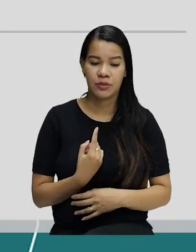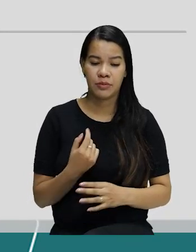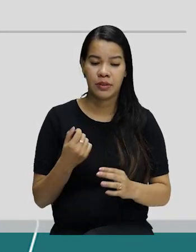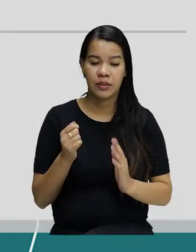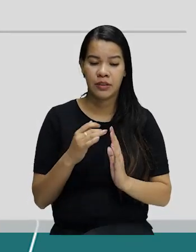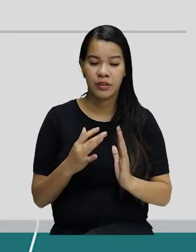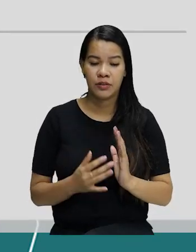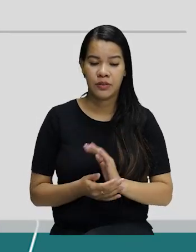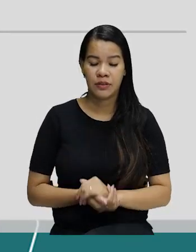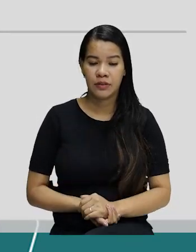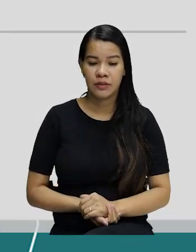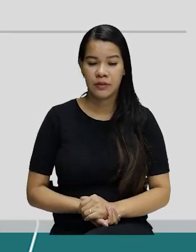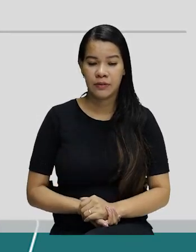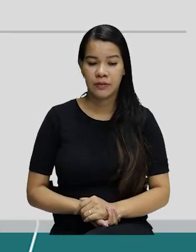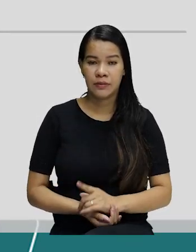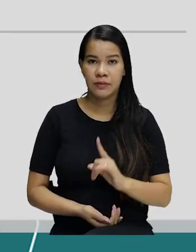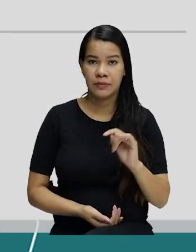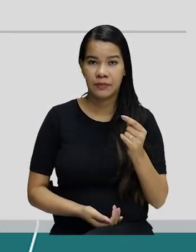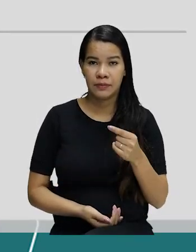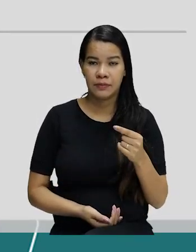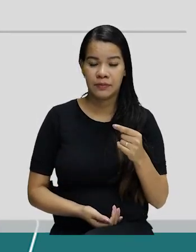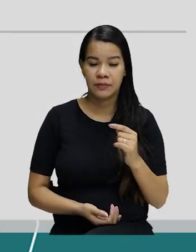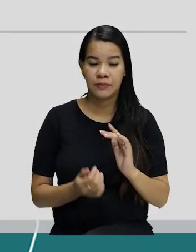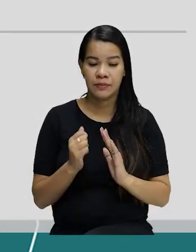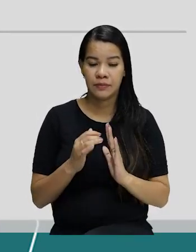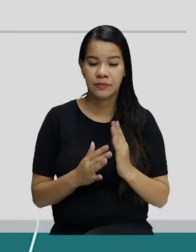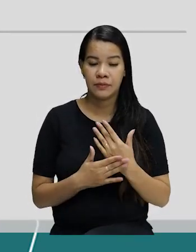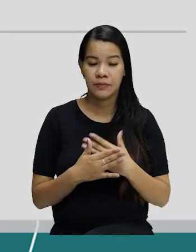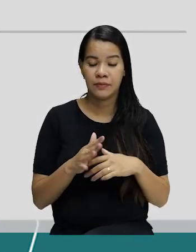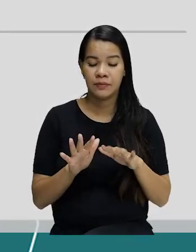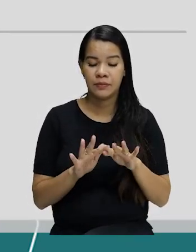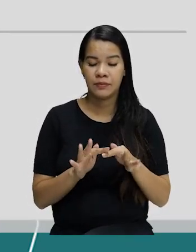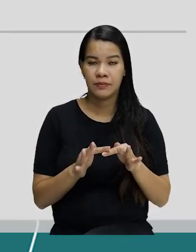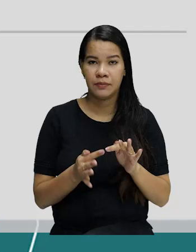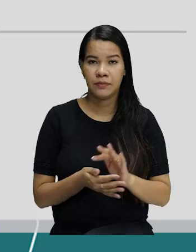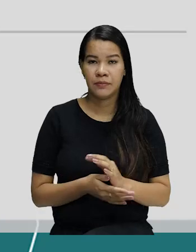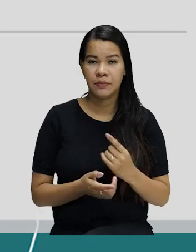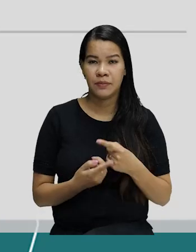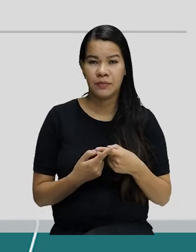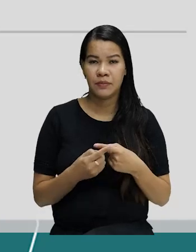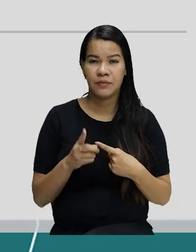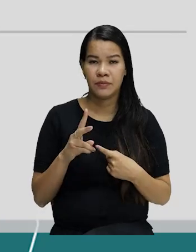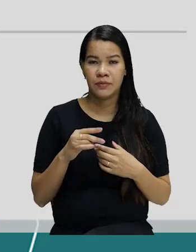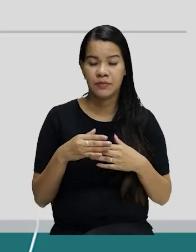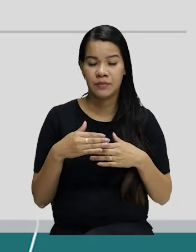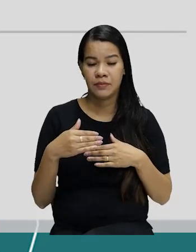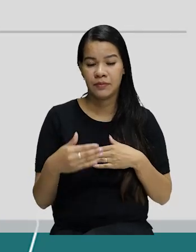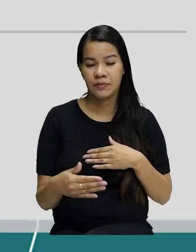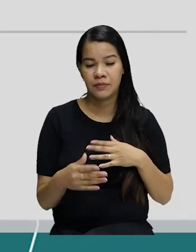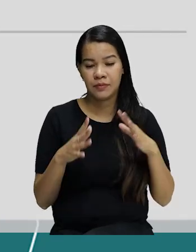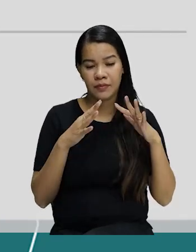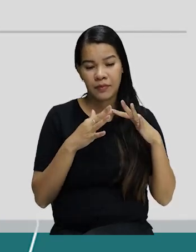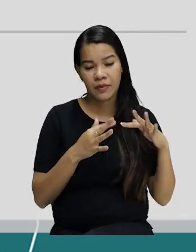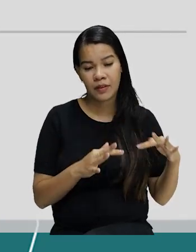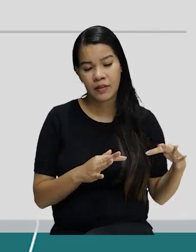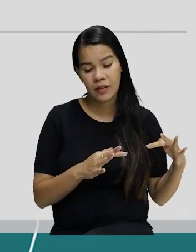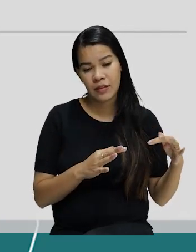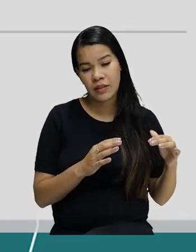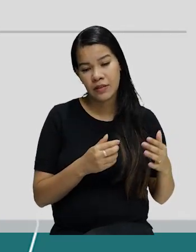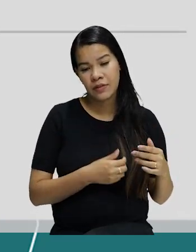atividade. Aqui, essa atividade é mais simples, tá? Porque vocês vão passar as frases